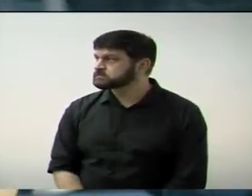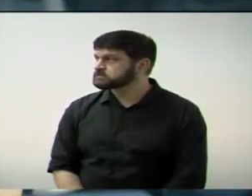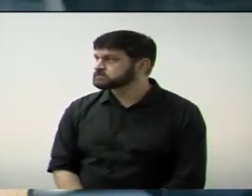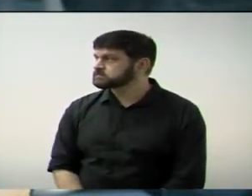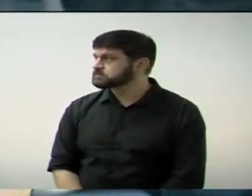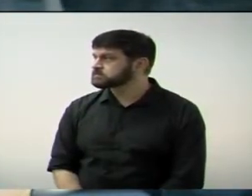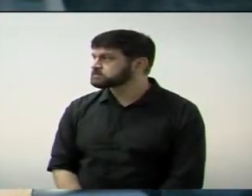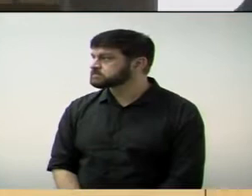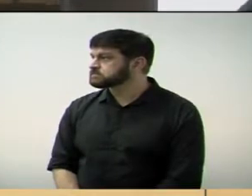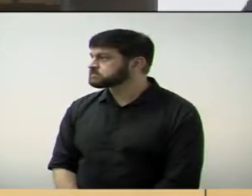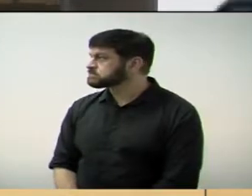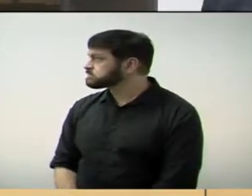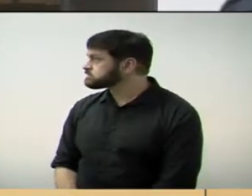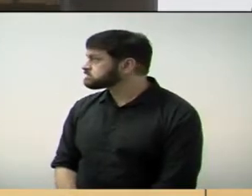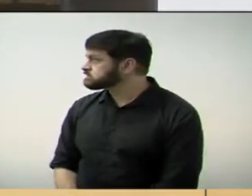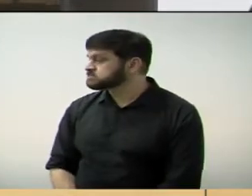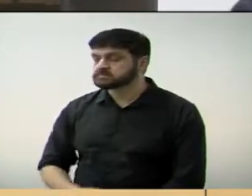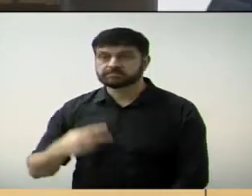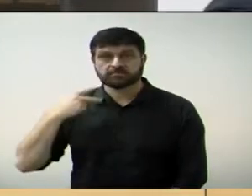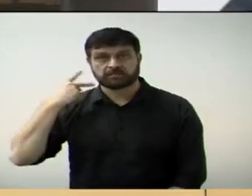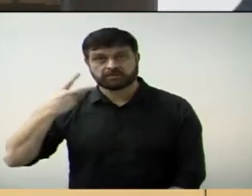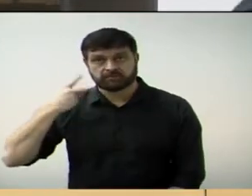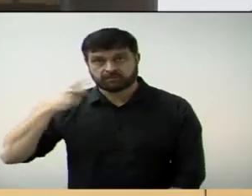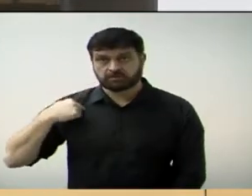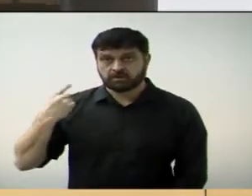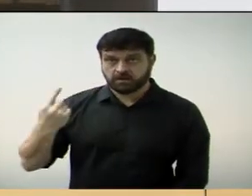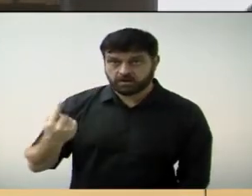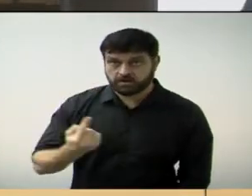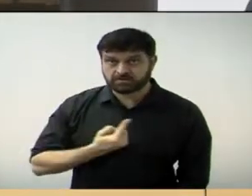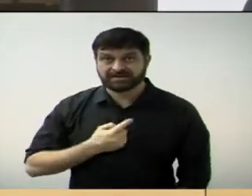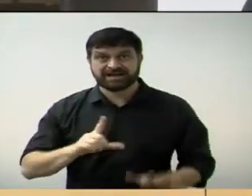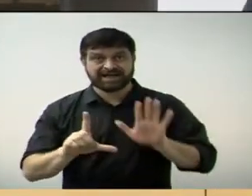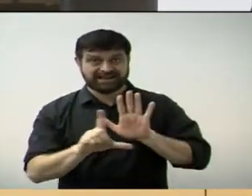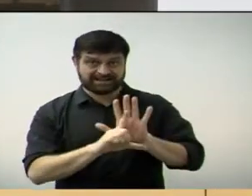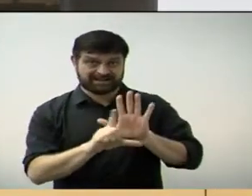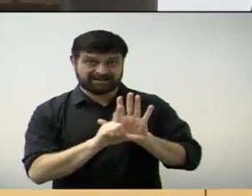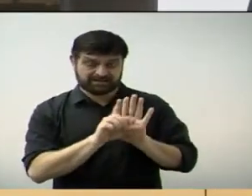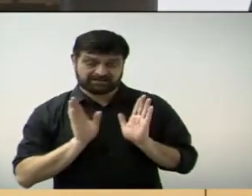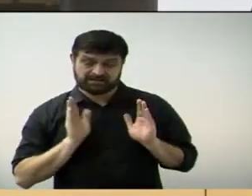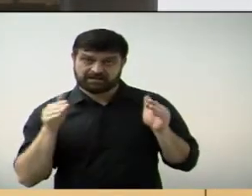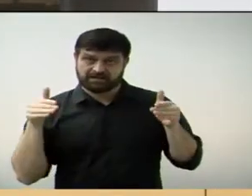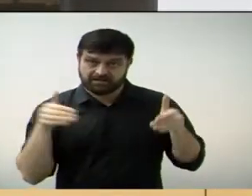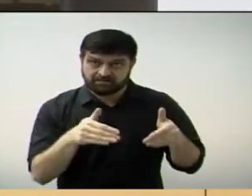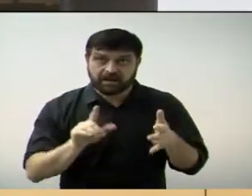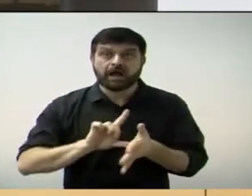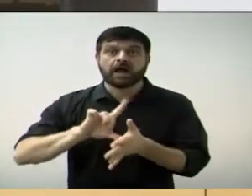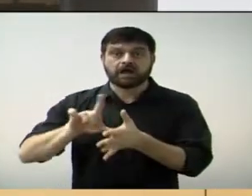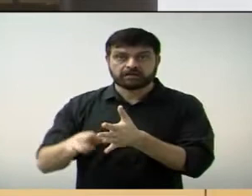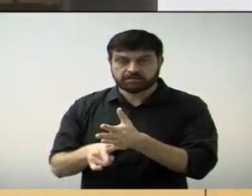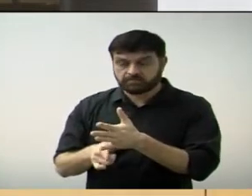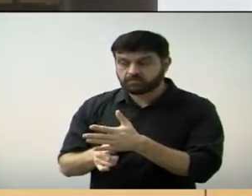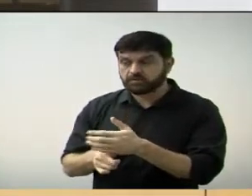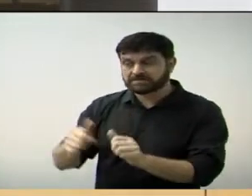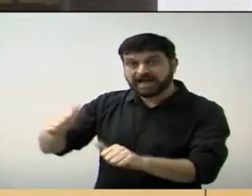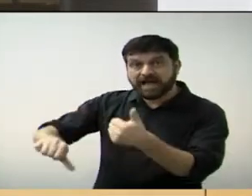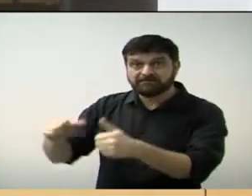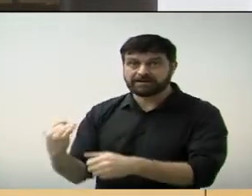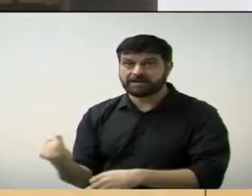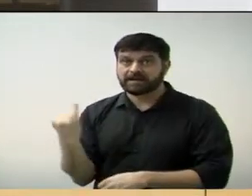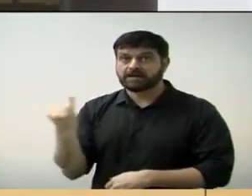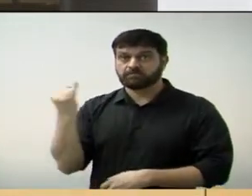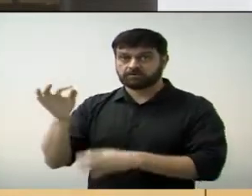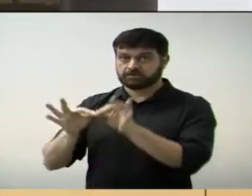O vereador, só por a gente estar votando a legalidade hoje, aí, no mérito, tudo bem. Pode ser?